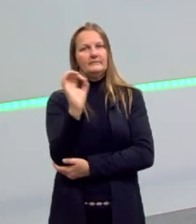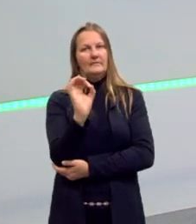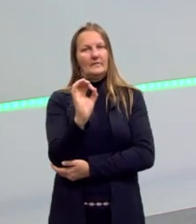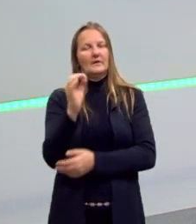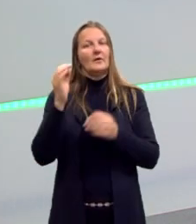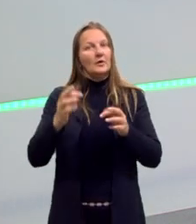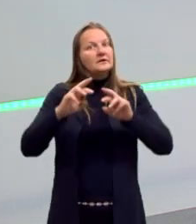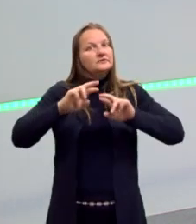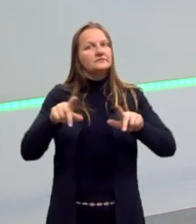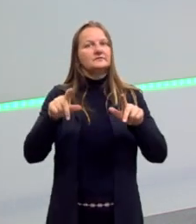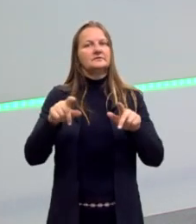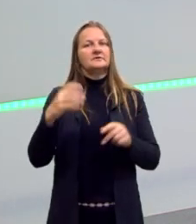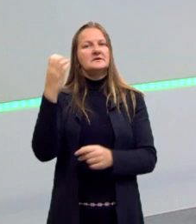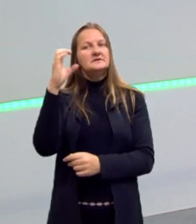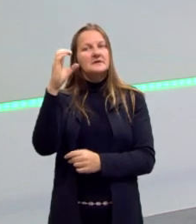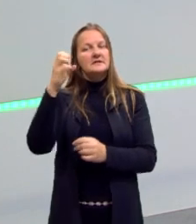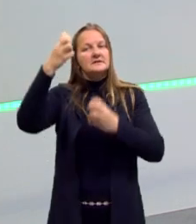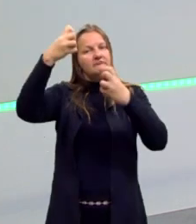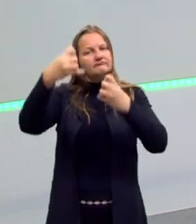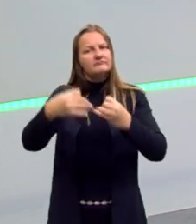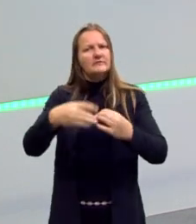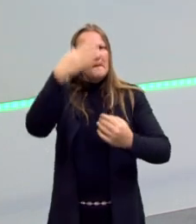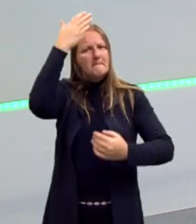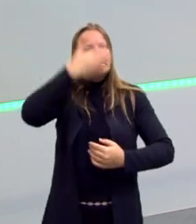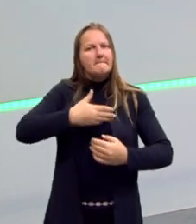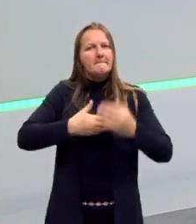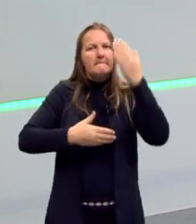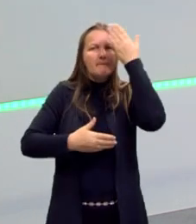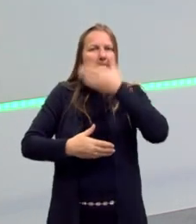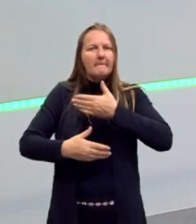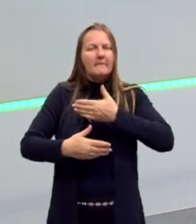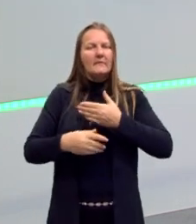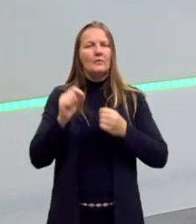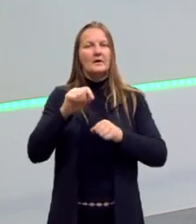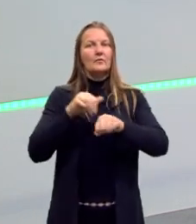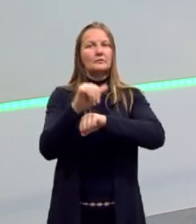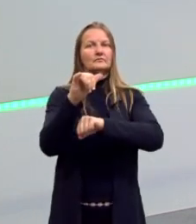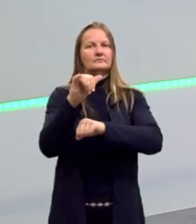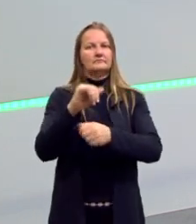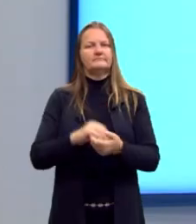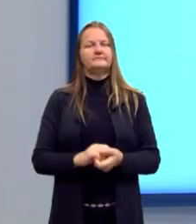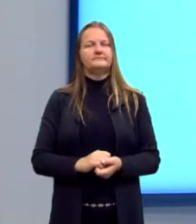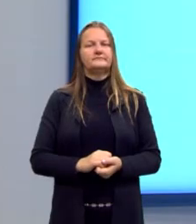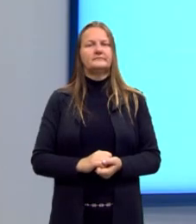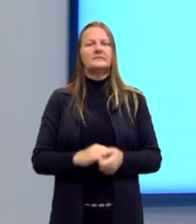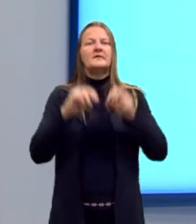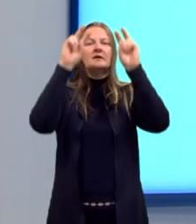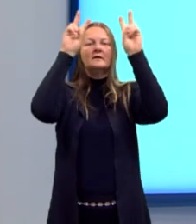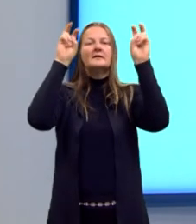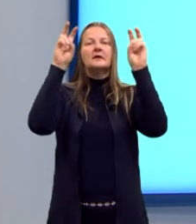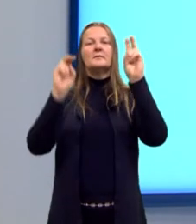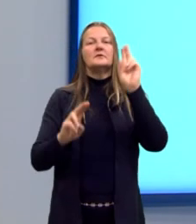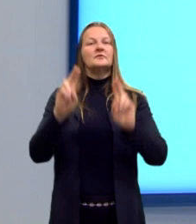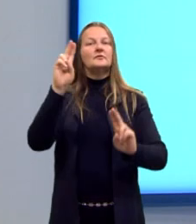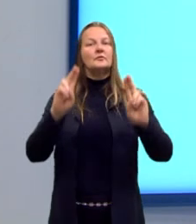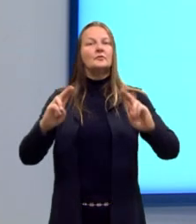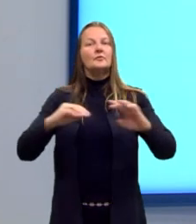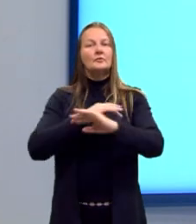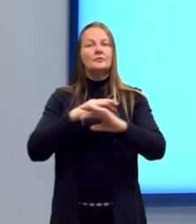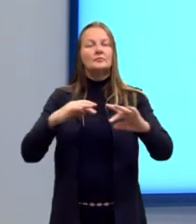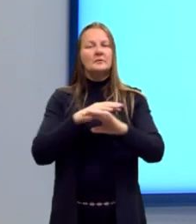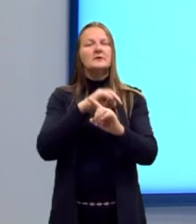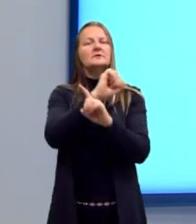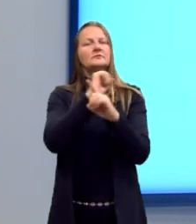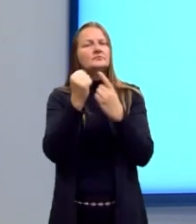que a ciência consiga comprovar aquilo que está acontecendo. Temas urbanos, sociais e